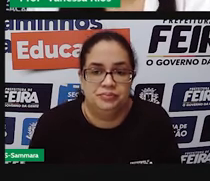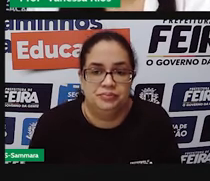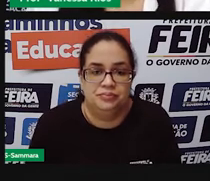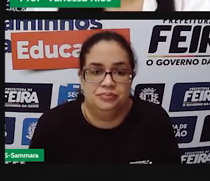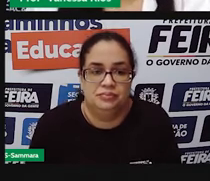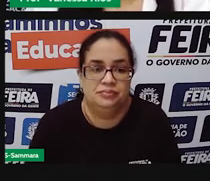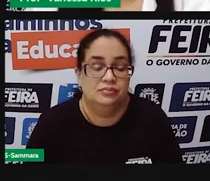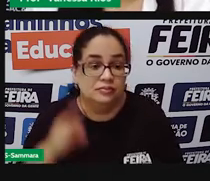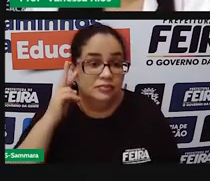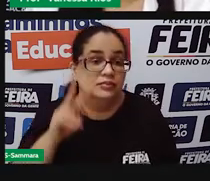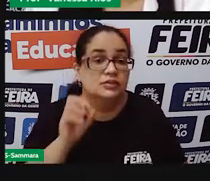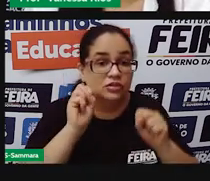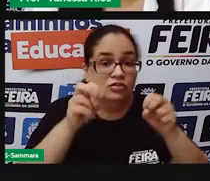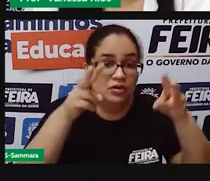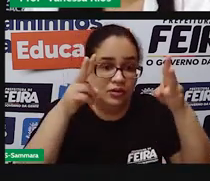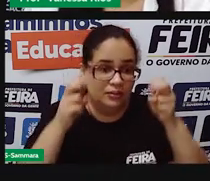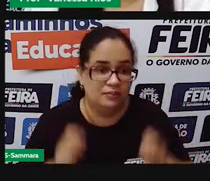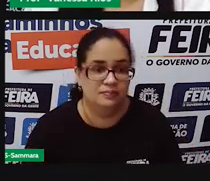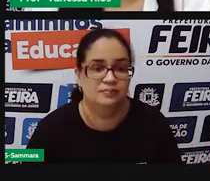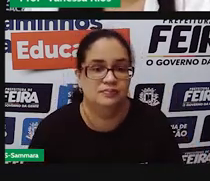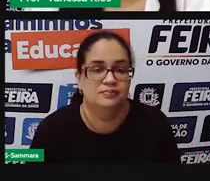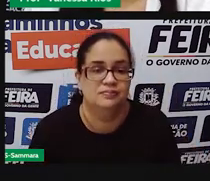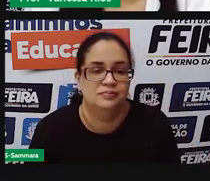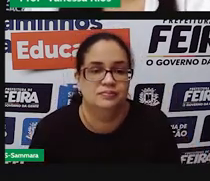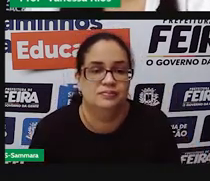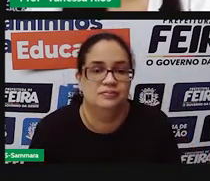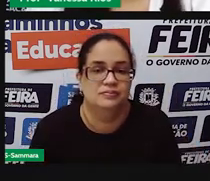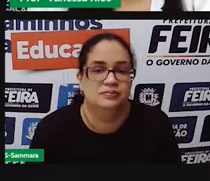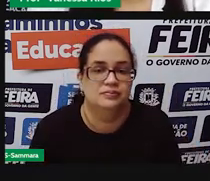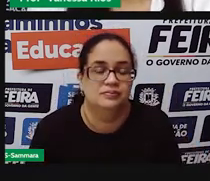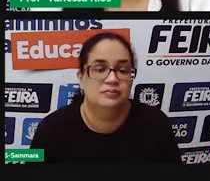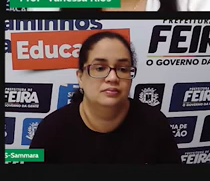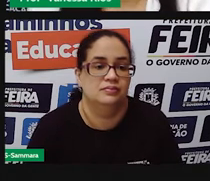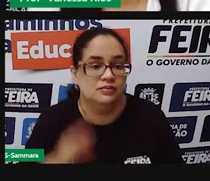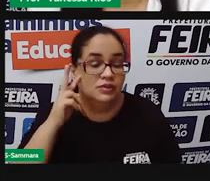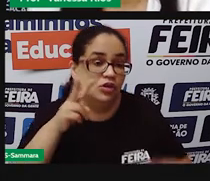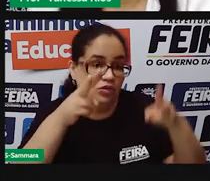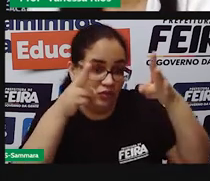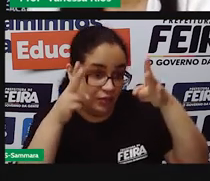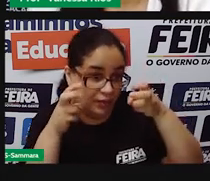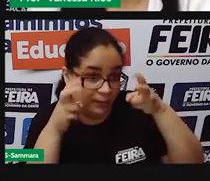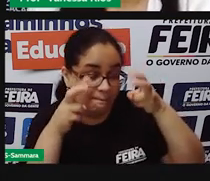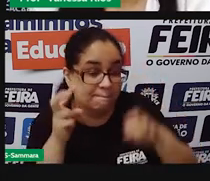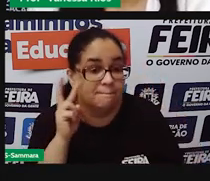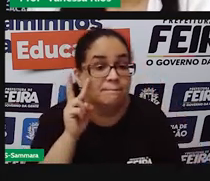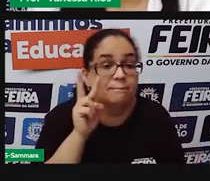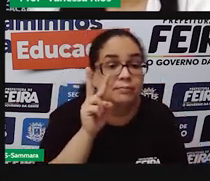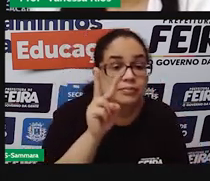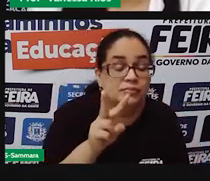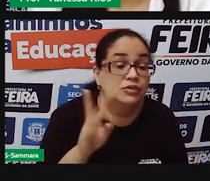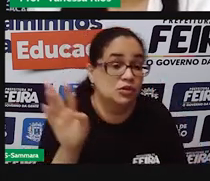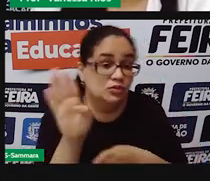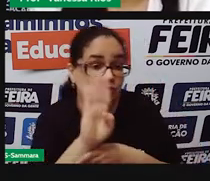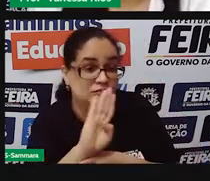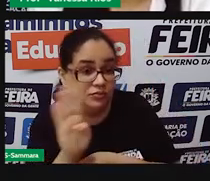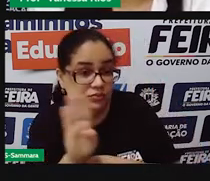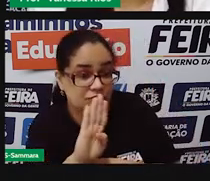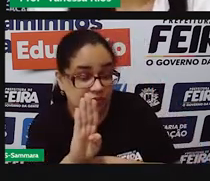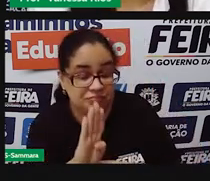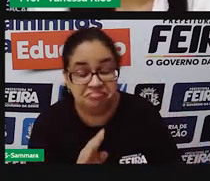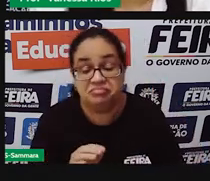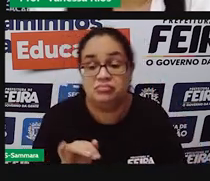Então, que a gente observa? O vereador é... Então, o a gente observa aí quando vê esse vídeo? Papéis